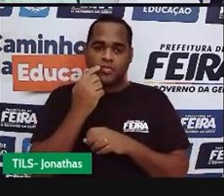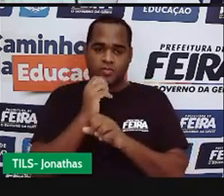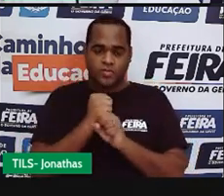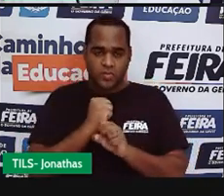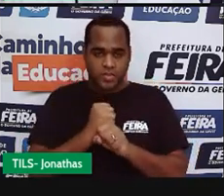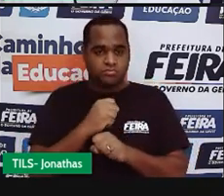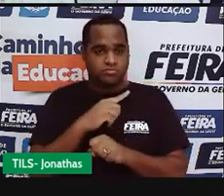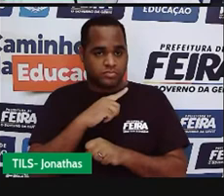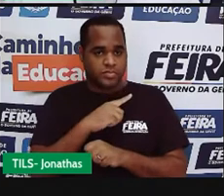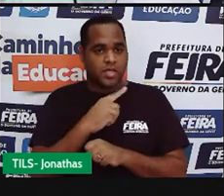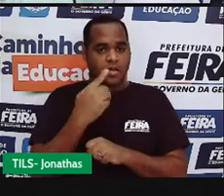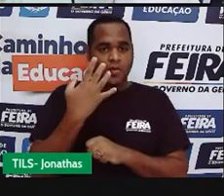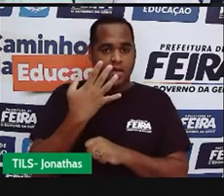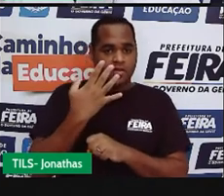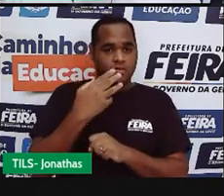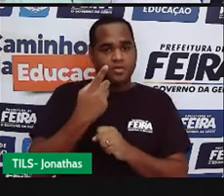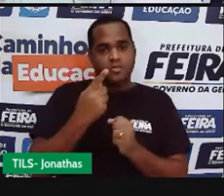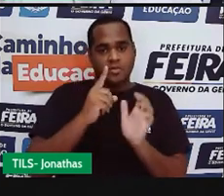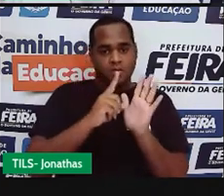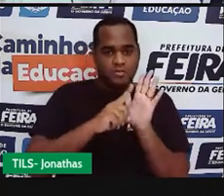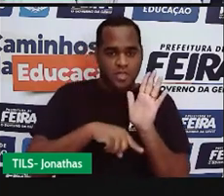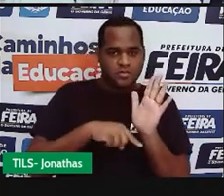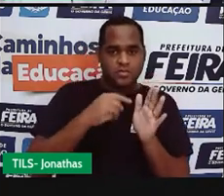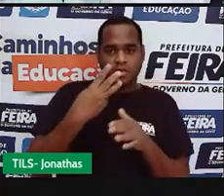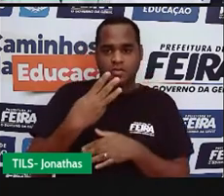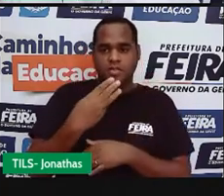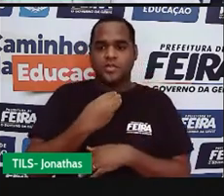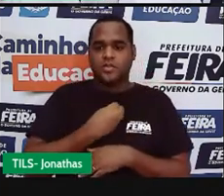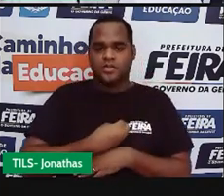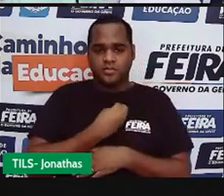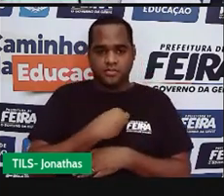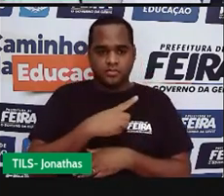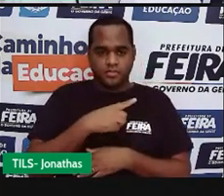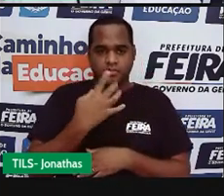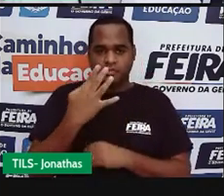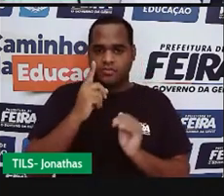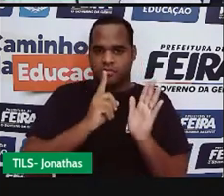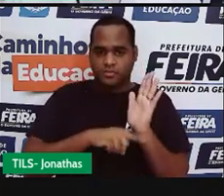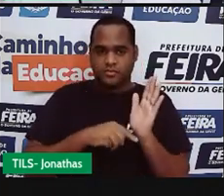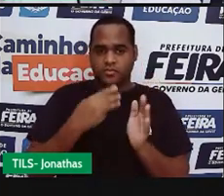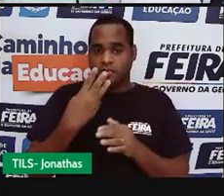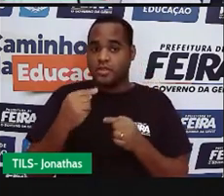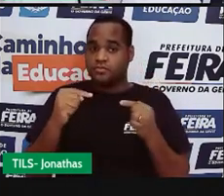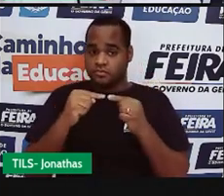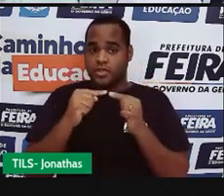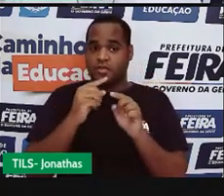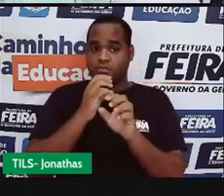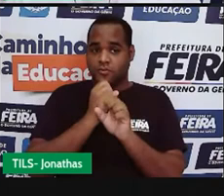quatro menos o lado que mede três, quatro menos três dá um.